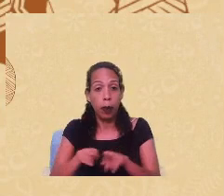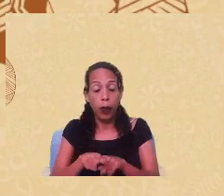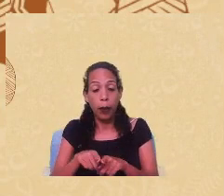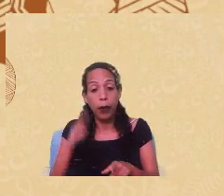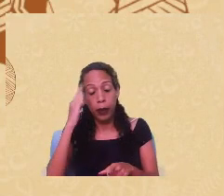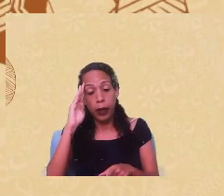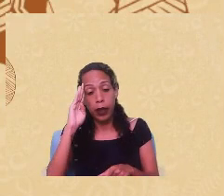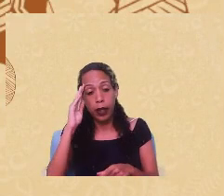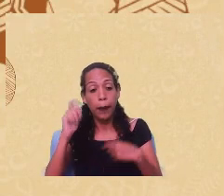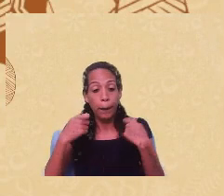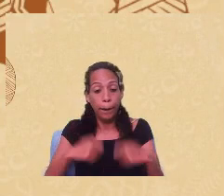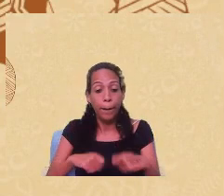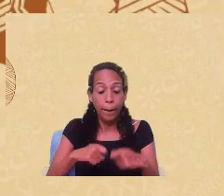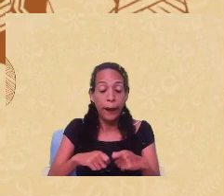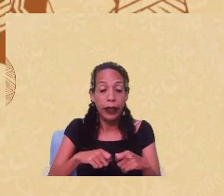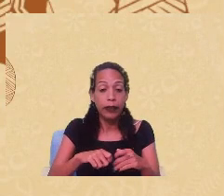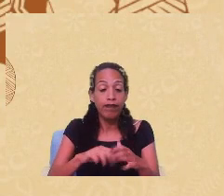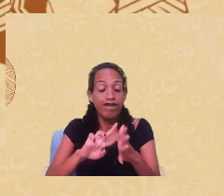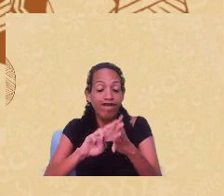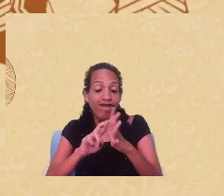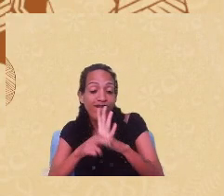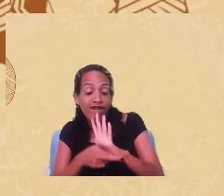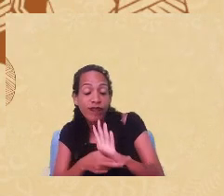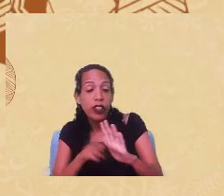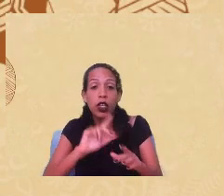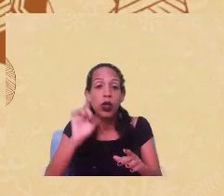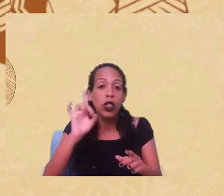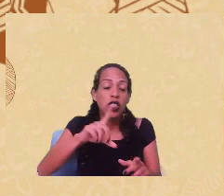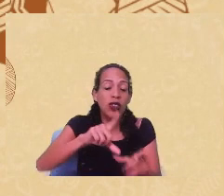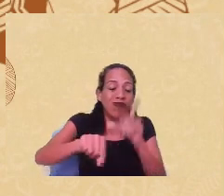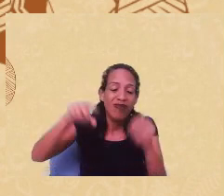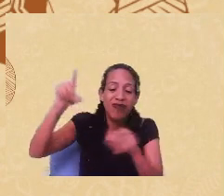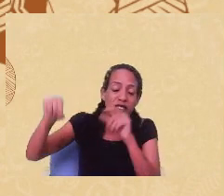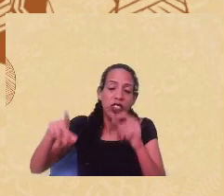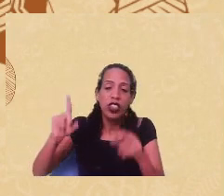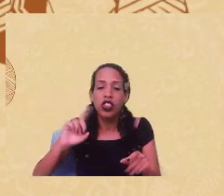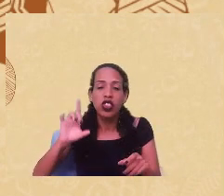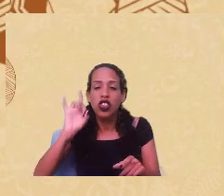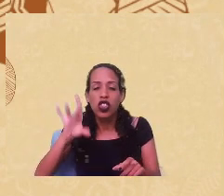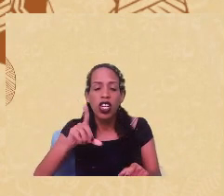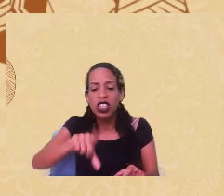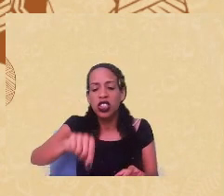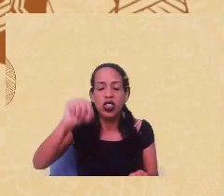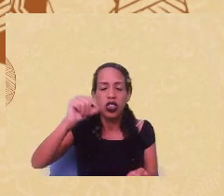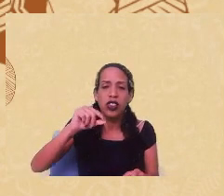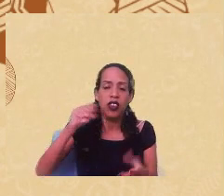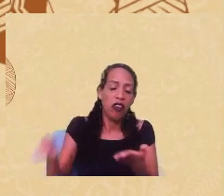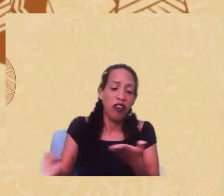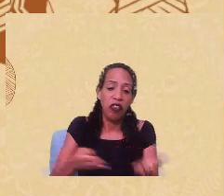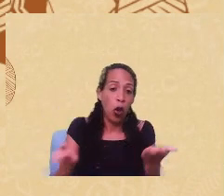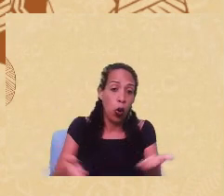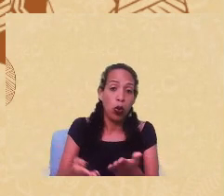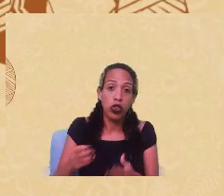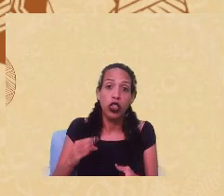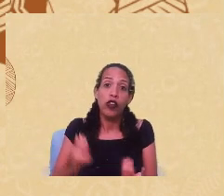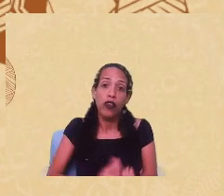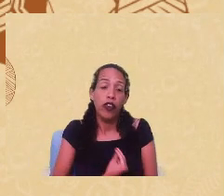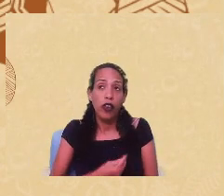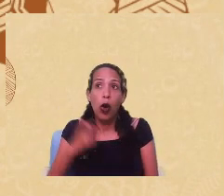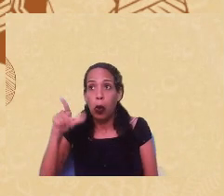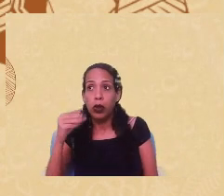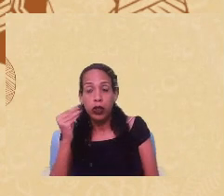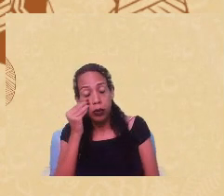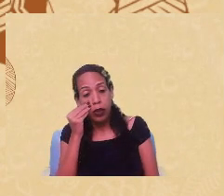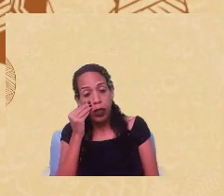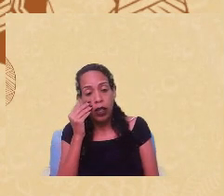violência estrutural ela não é optativa, né, nós não temos a opção de, bem, hoje vou viver uma ou outra experiência e nem